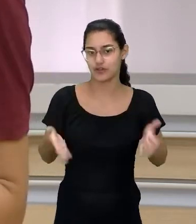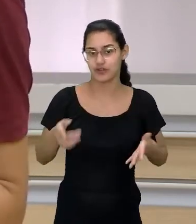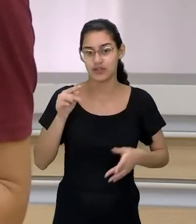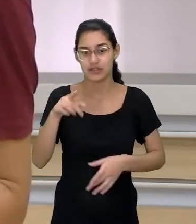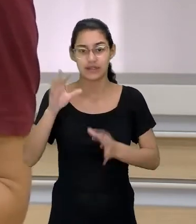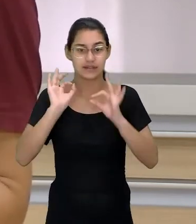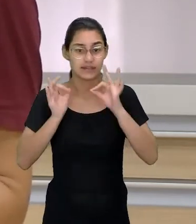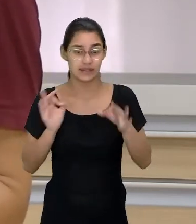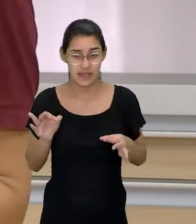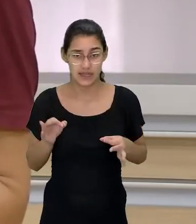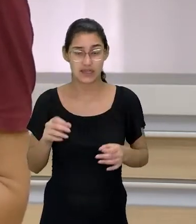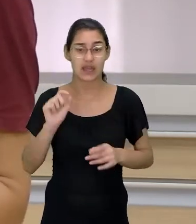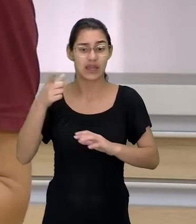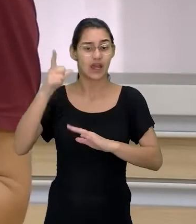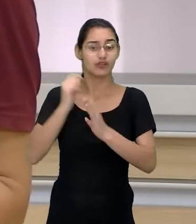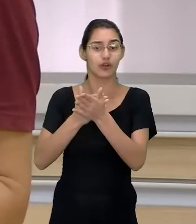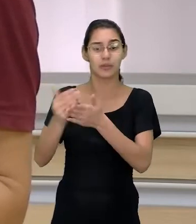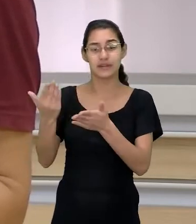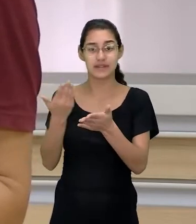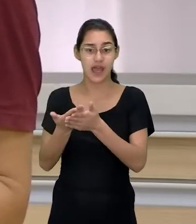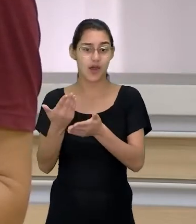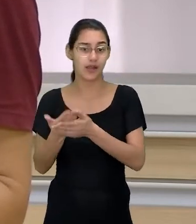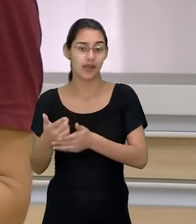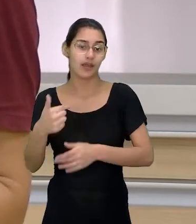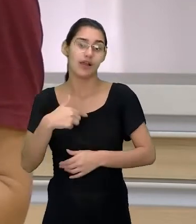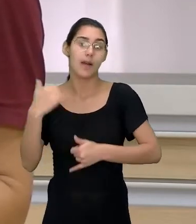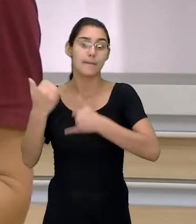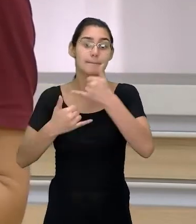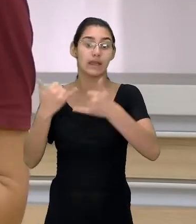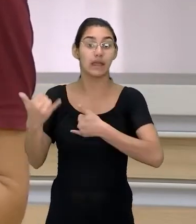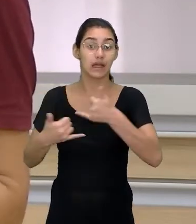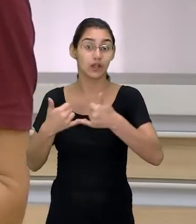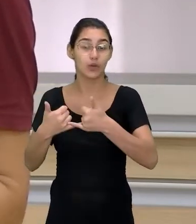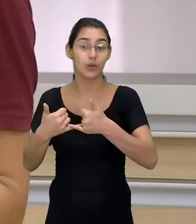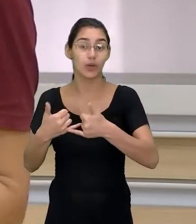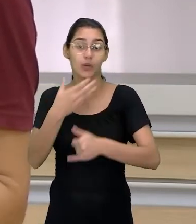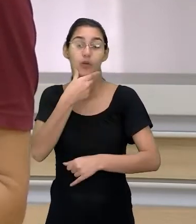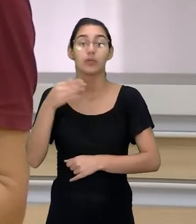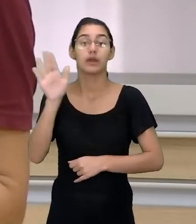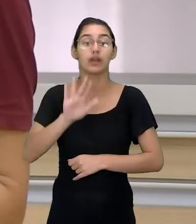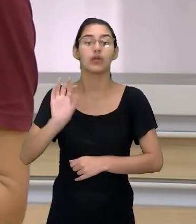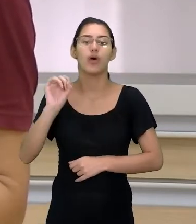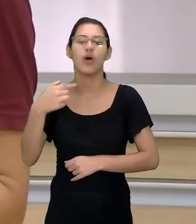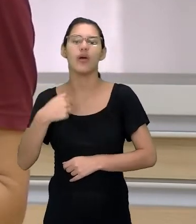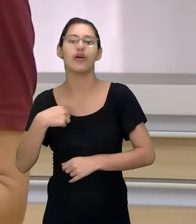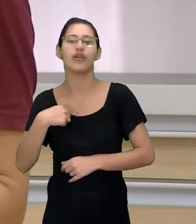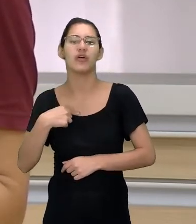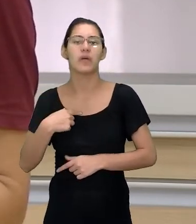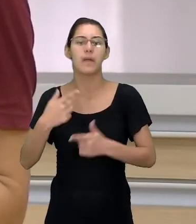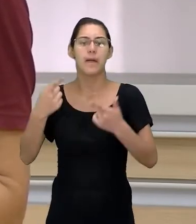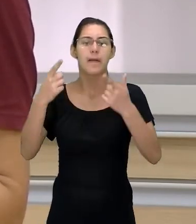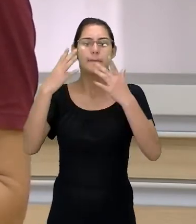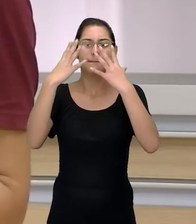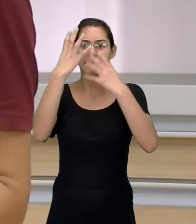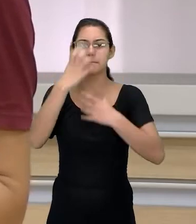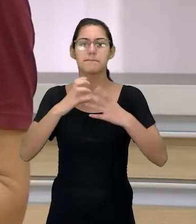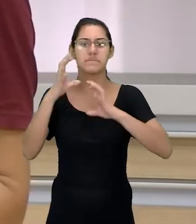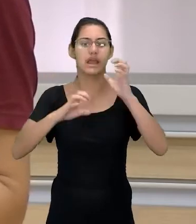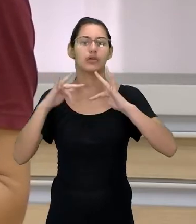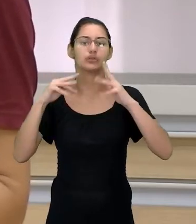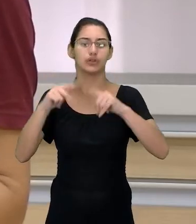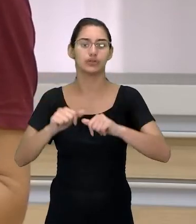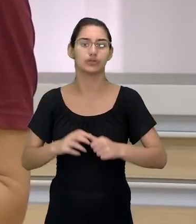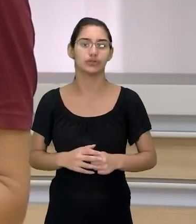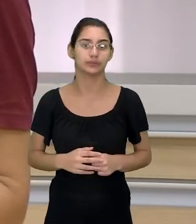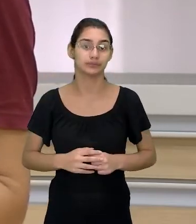Você tem certeza que antes de começar essa aula eu estava brincando com os meninos? Ou será que eu fui grosseira com todo mundo e tratei todo mundo aqui